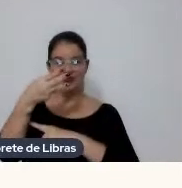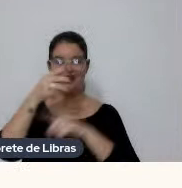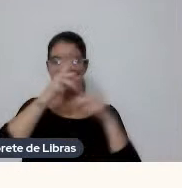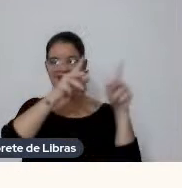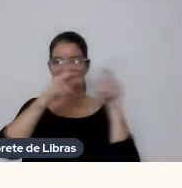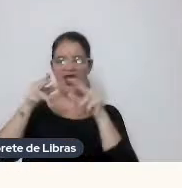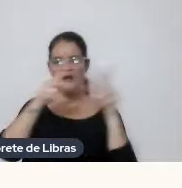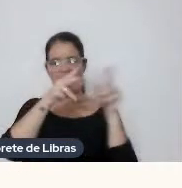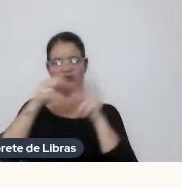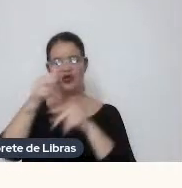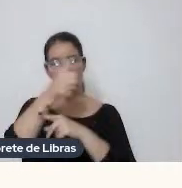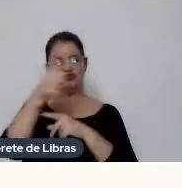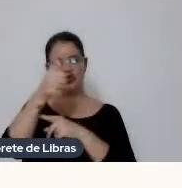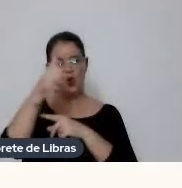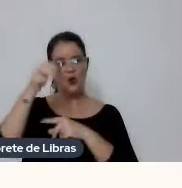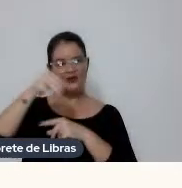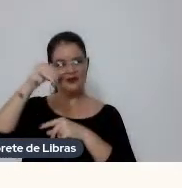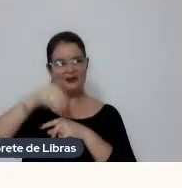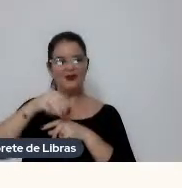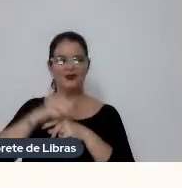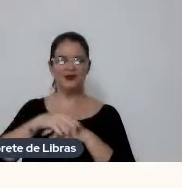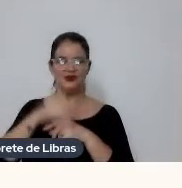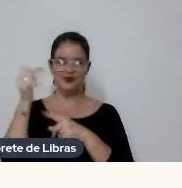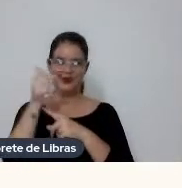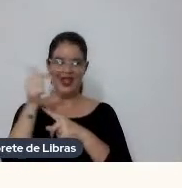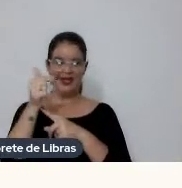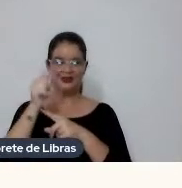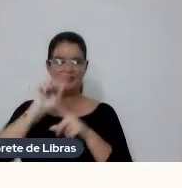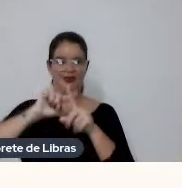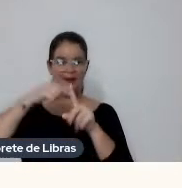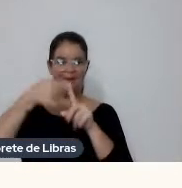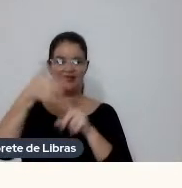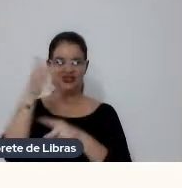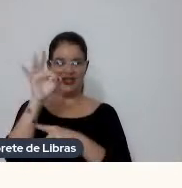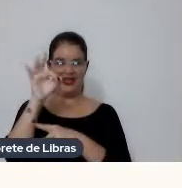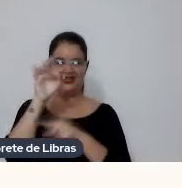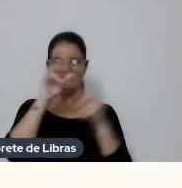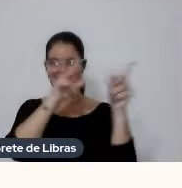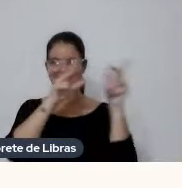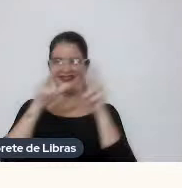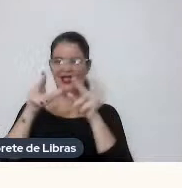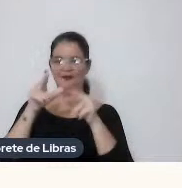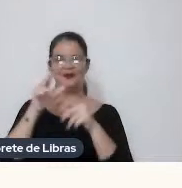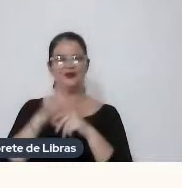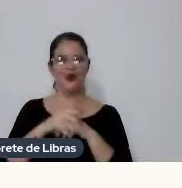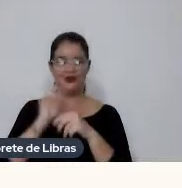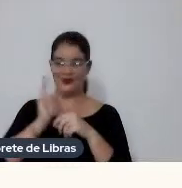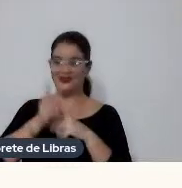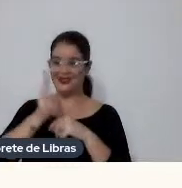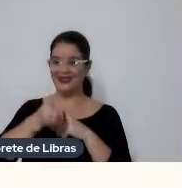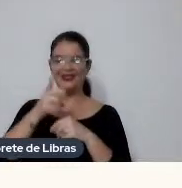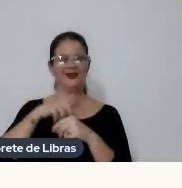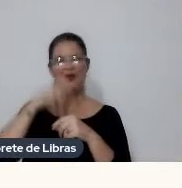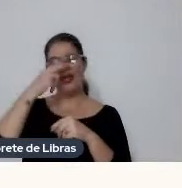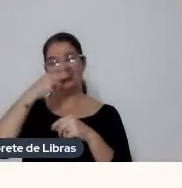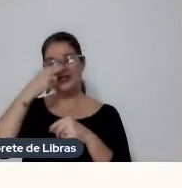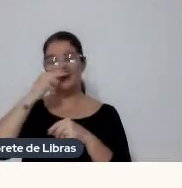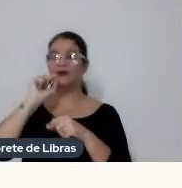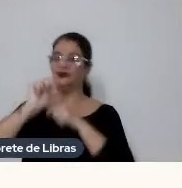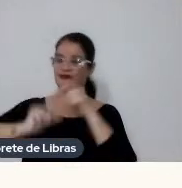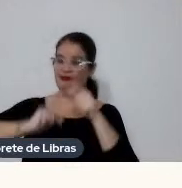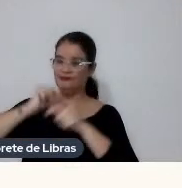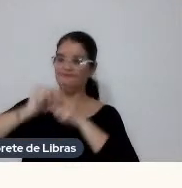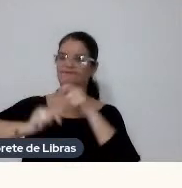De 11 minutos E a segunda Mais 10 episódios Seguindo Essa mesma toada Do